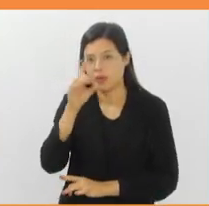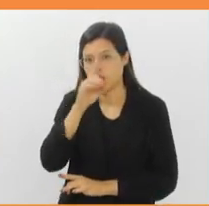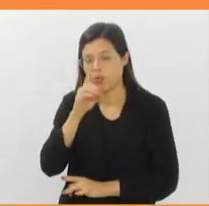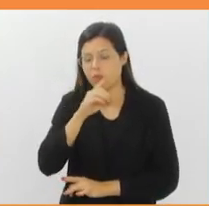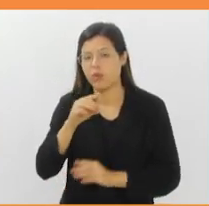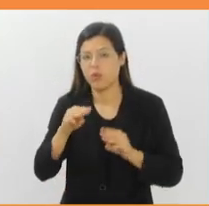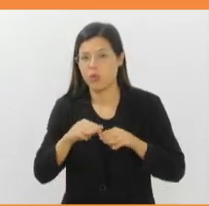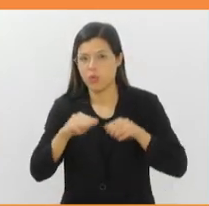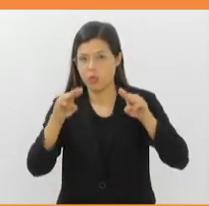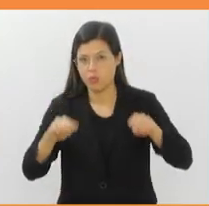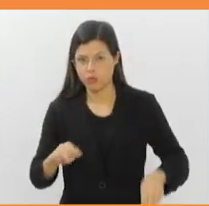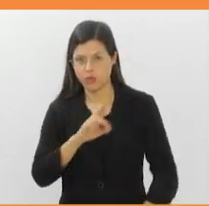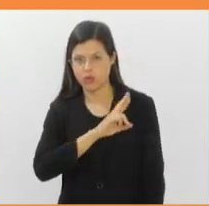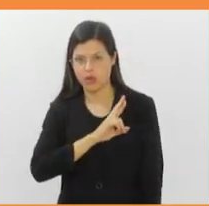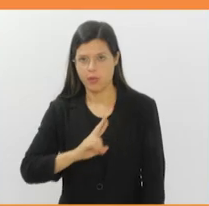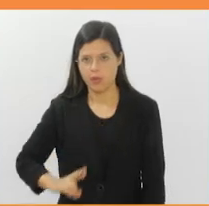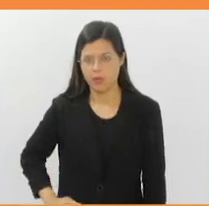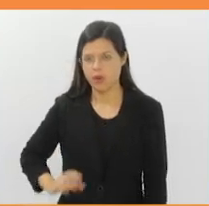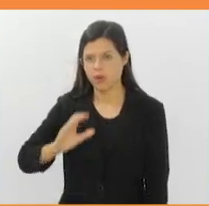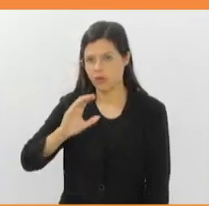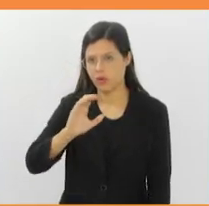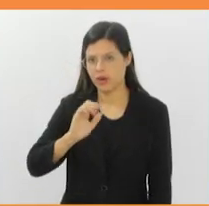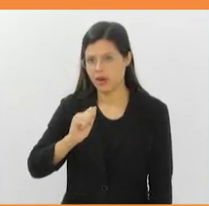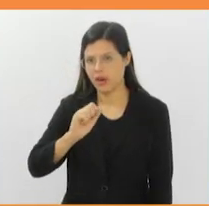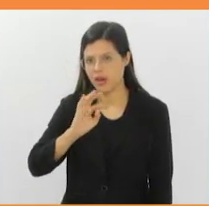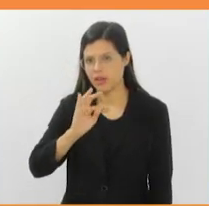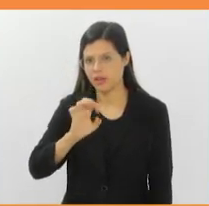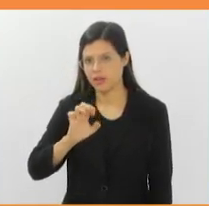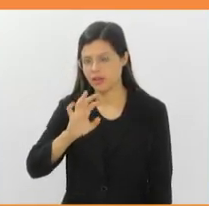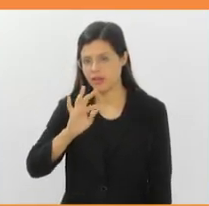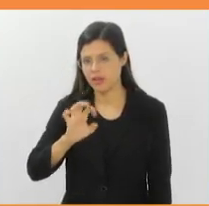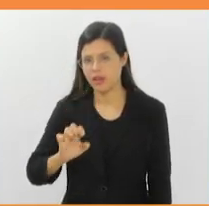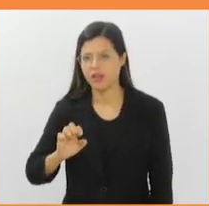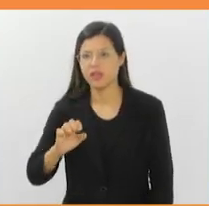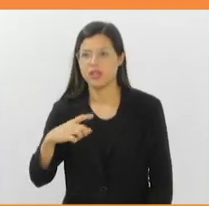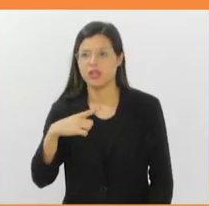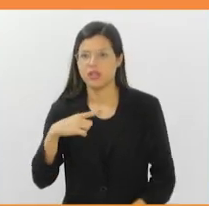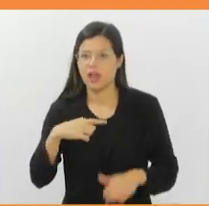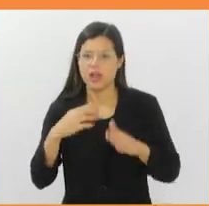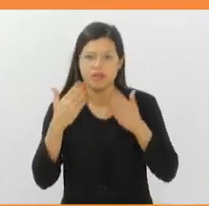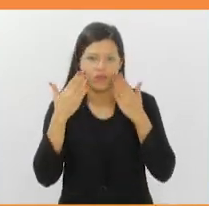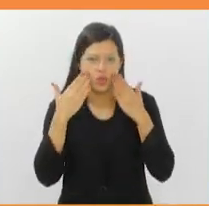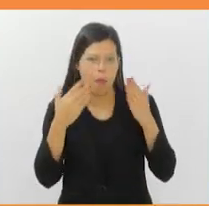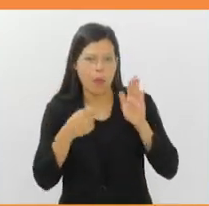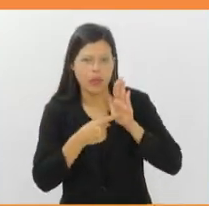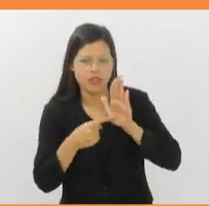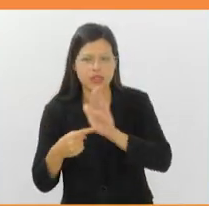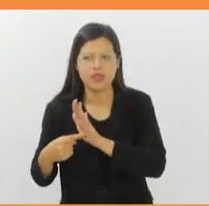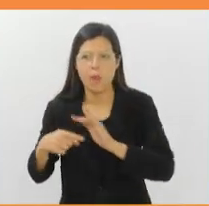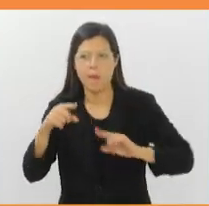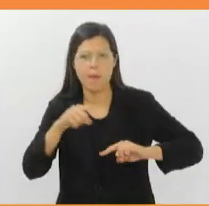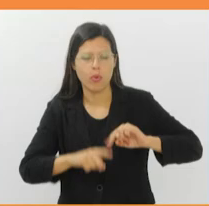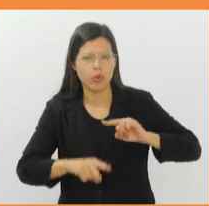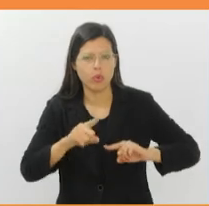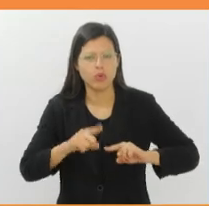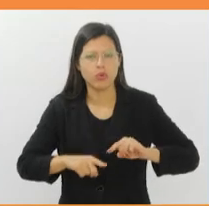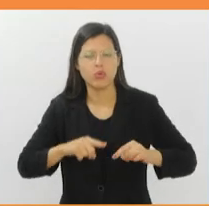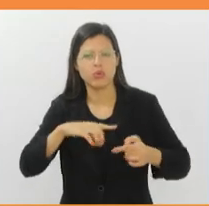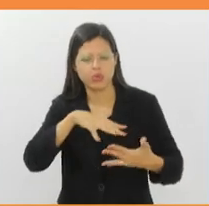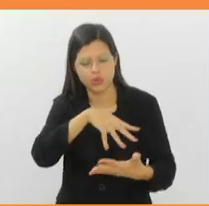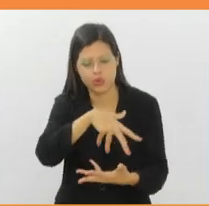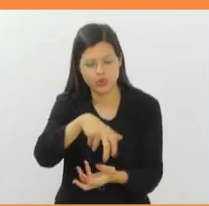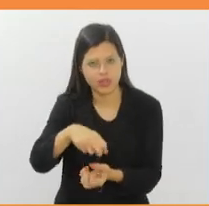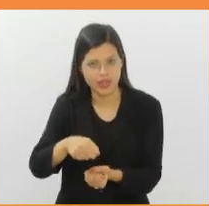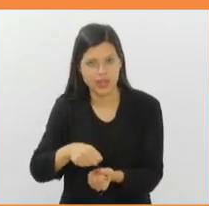República, no Catete. Além de contar com 20 expositores de moda circular e produtos relacionados à sustentabilidade, esta edição vai